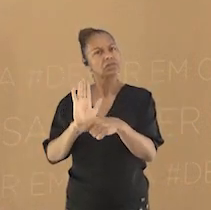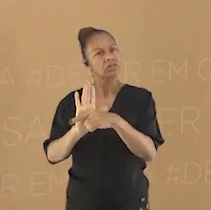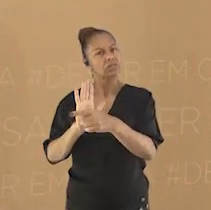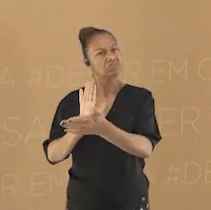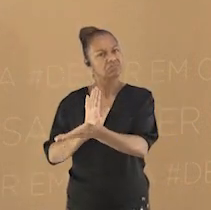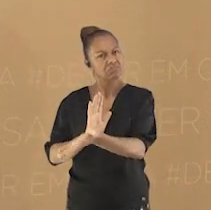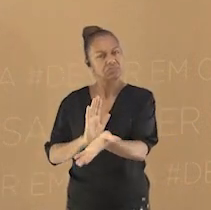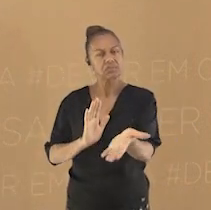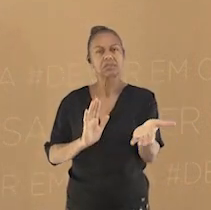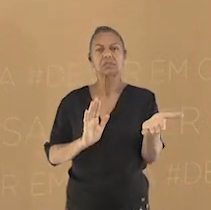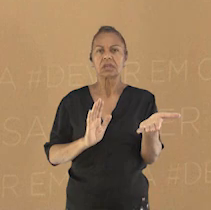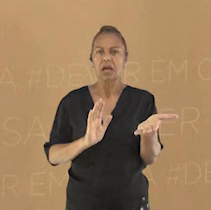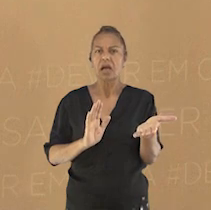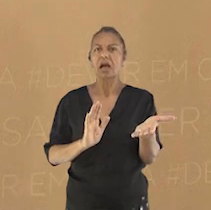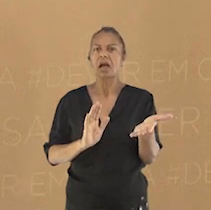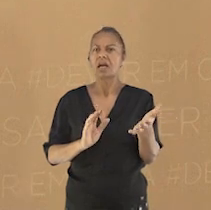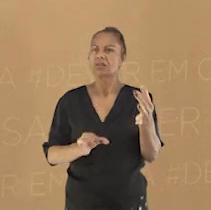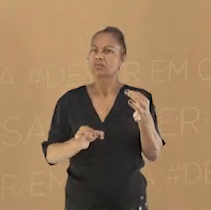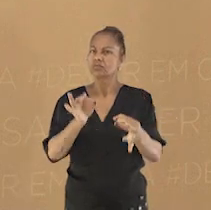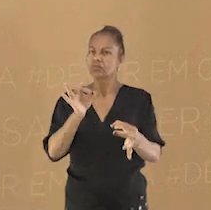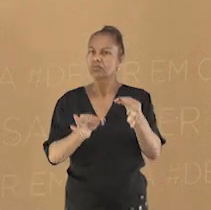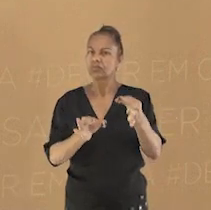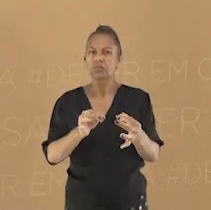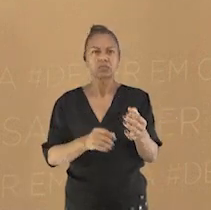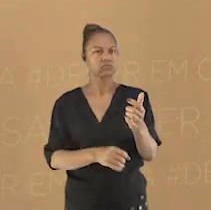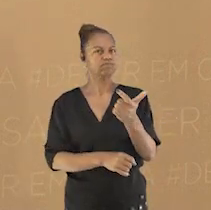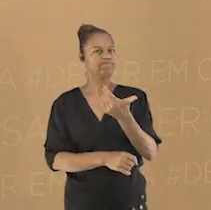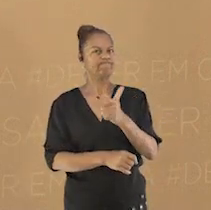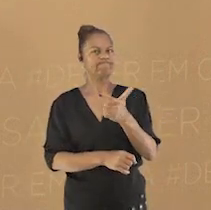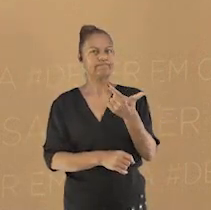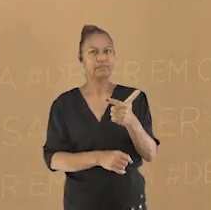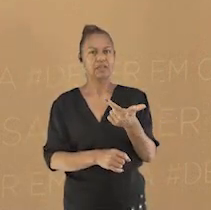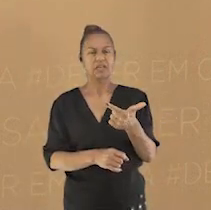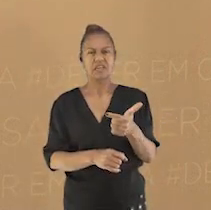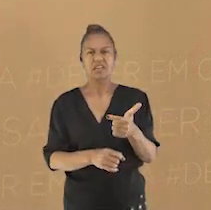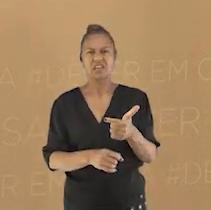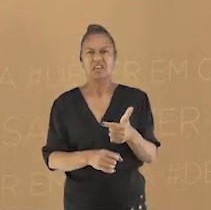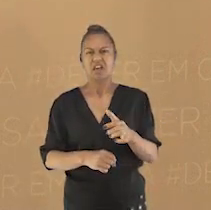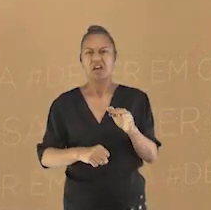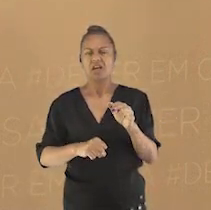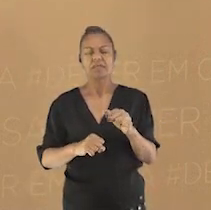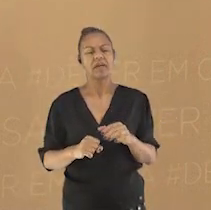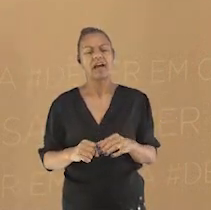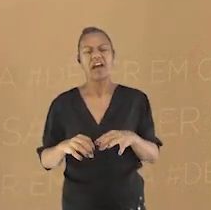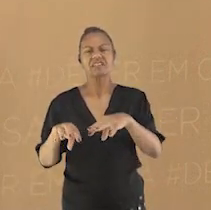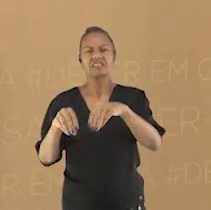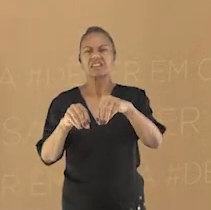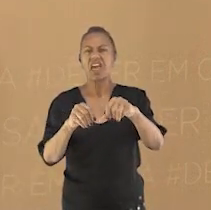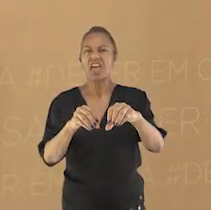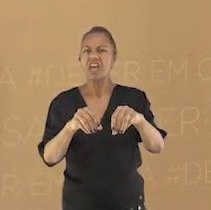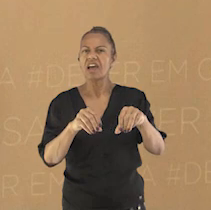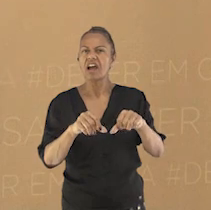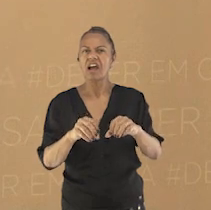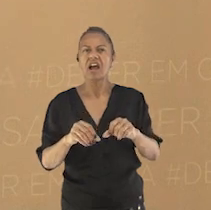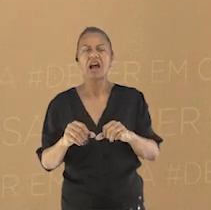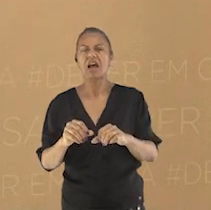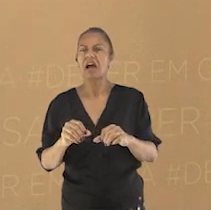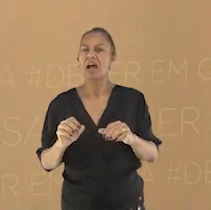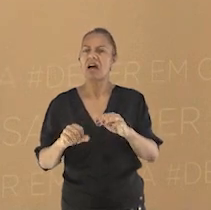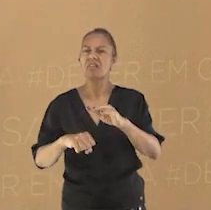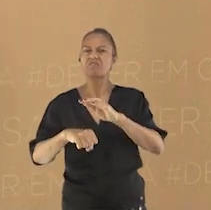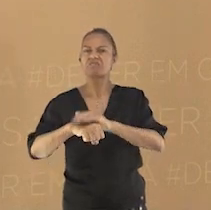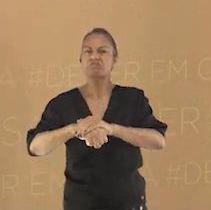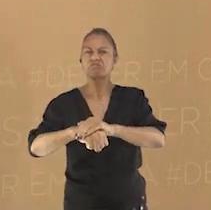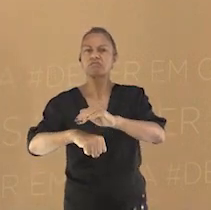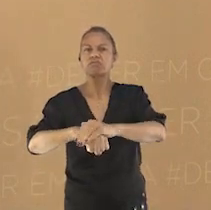destruídas pelos vadeireiros e exploradores de minas. As águas são poluídas e os animais exterminados. Por causa